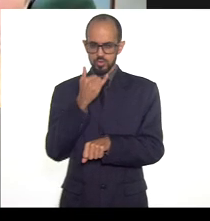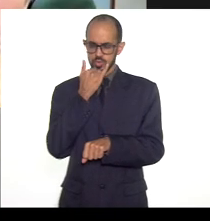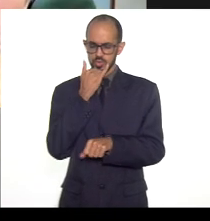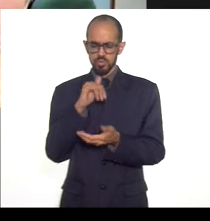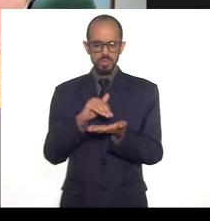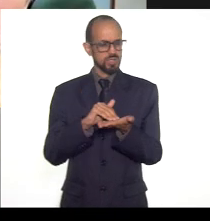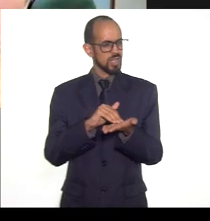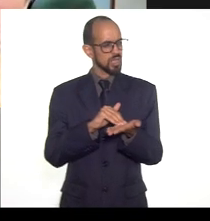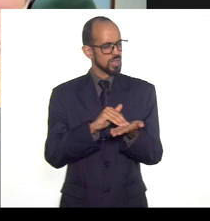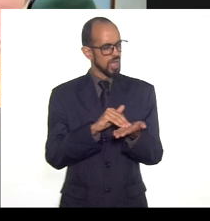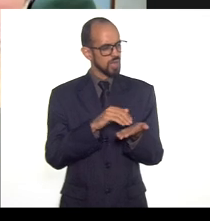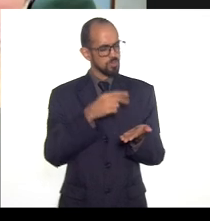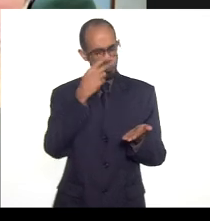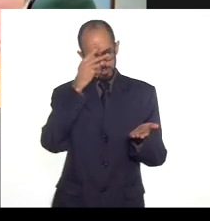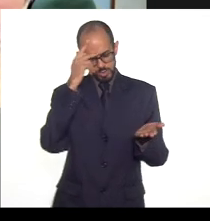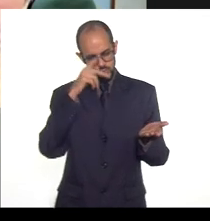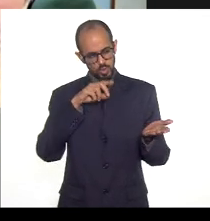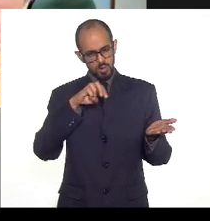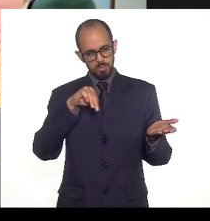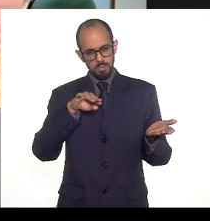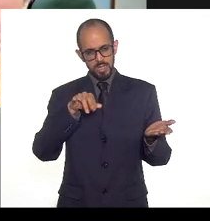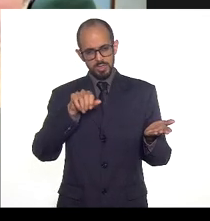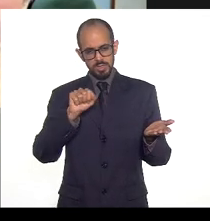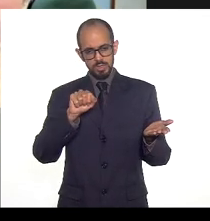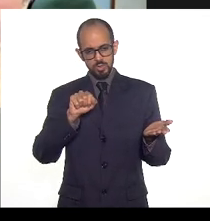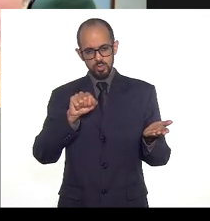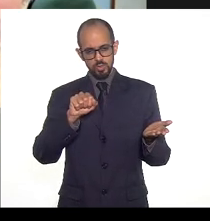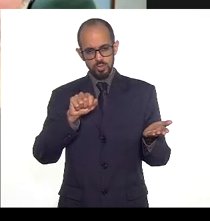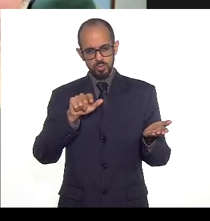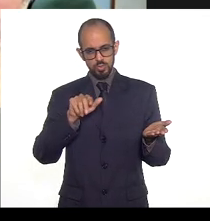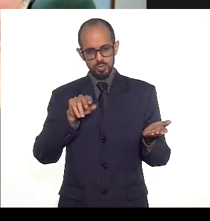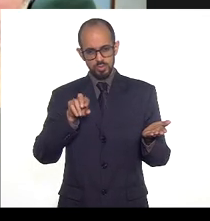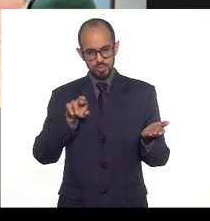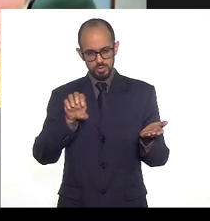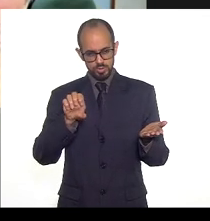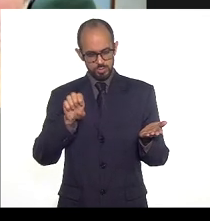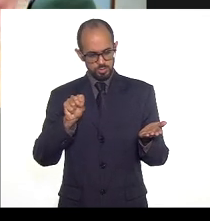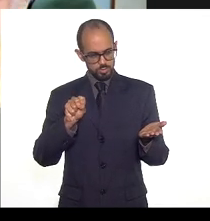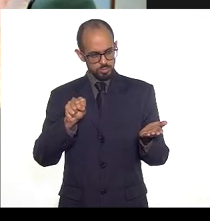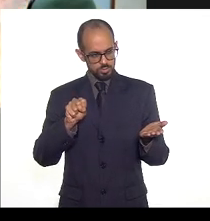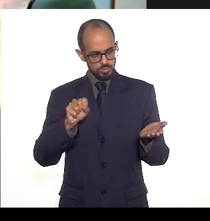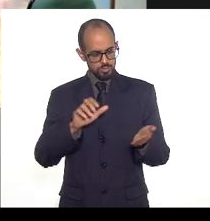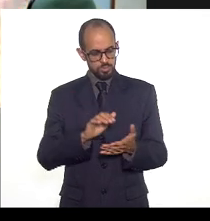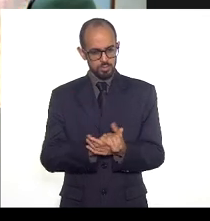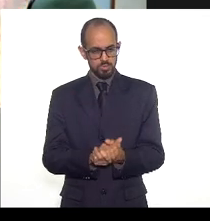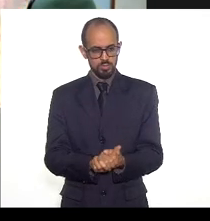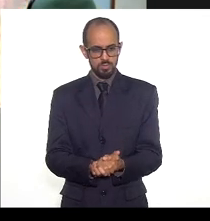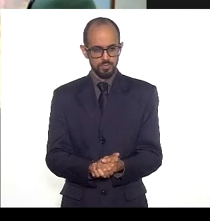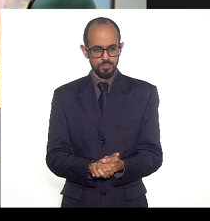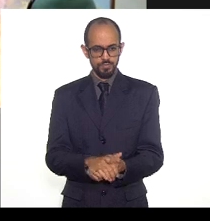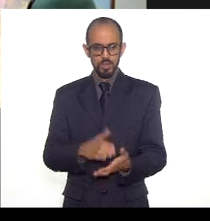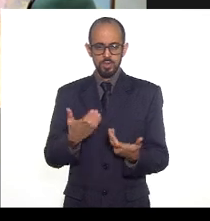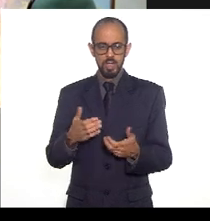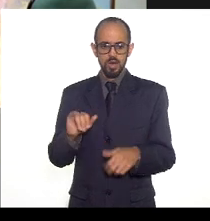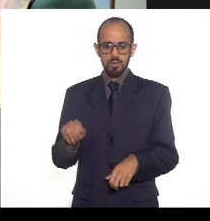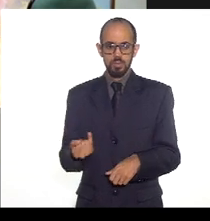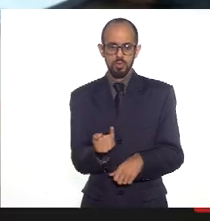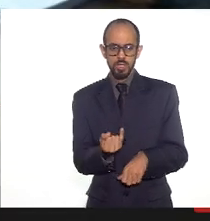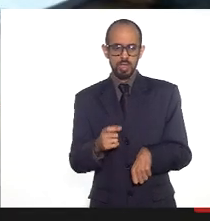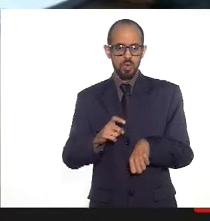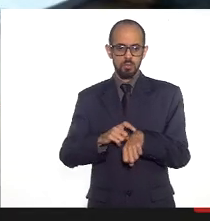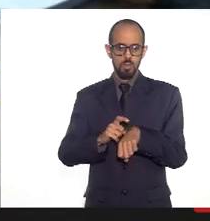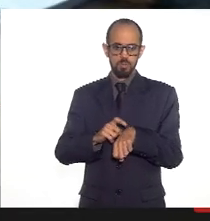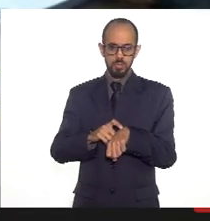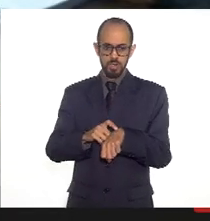secretário tem uma pessoa Magui Lourdes obrigada senhora pois não secretário pode aproveitar a ocasião da